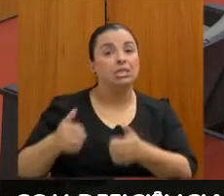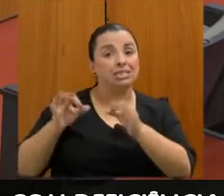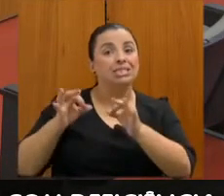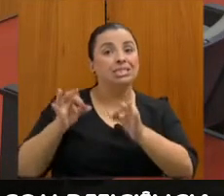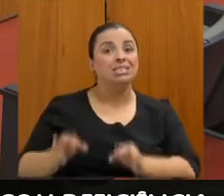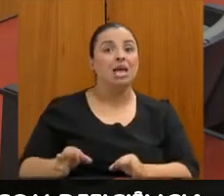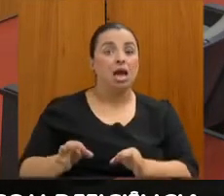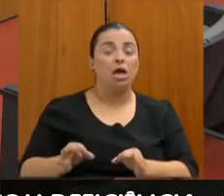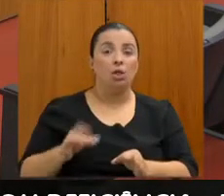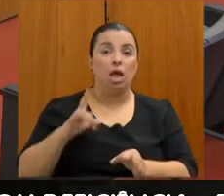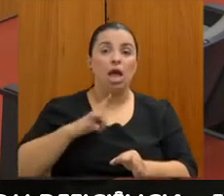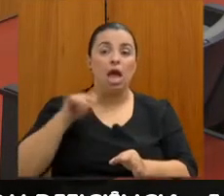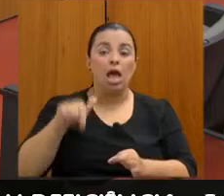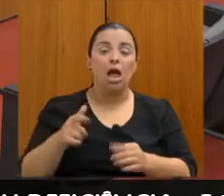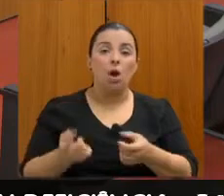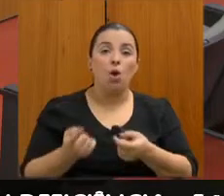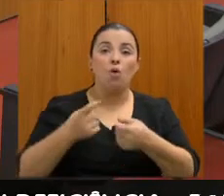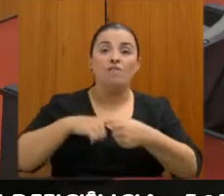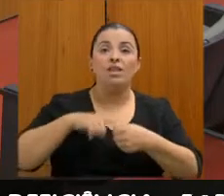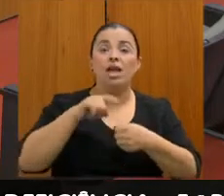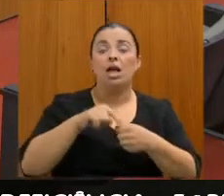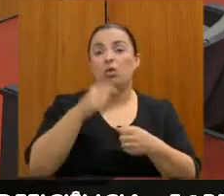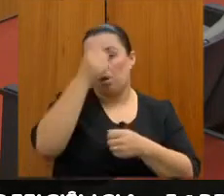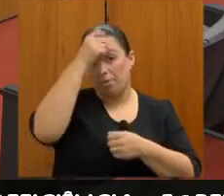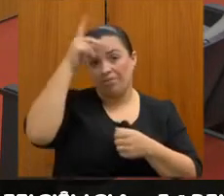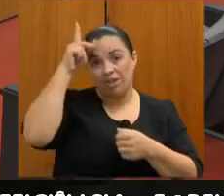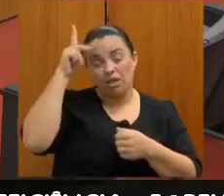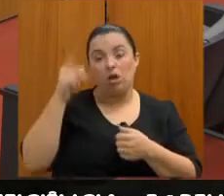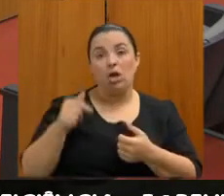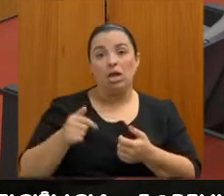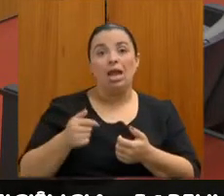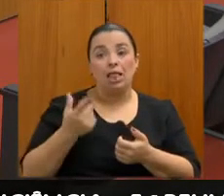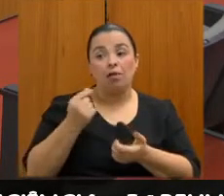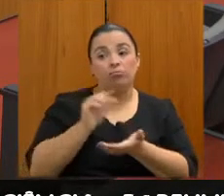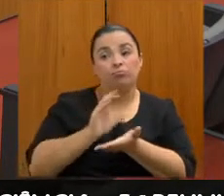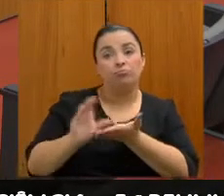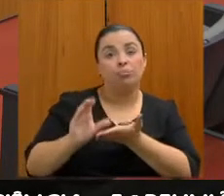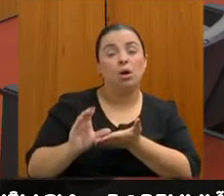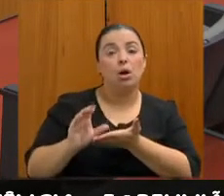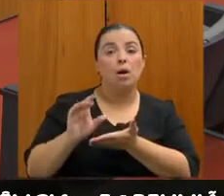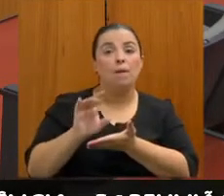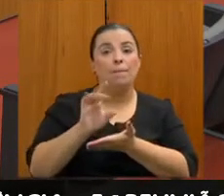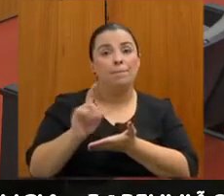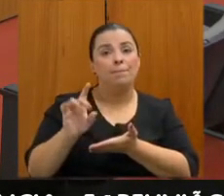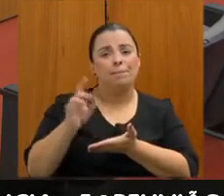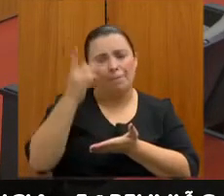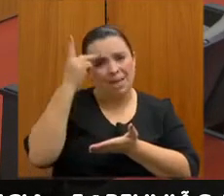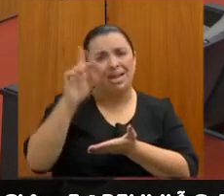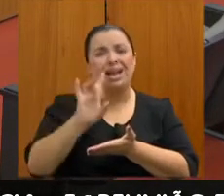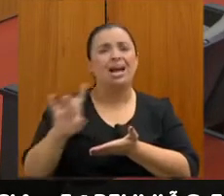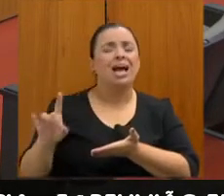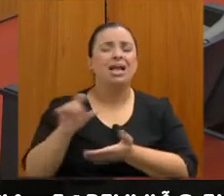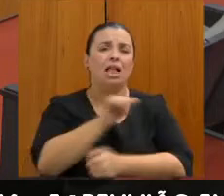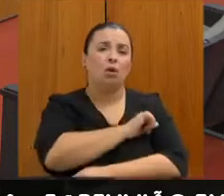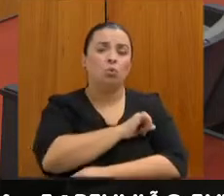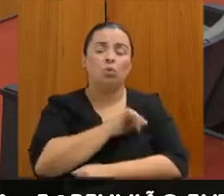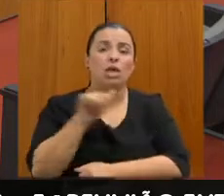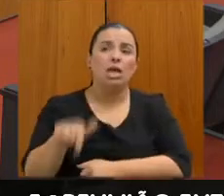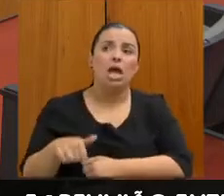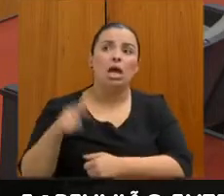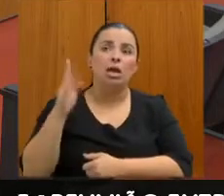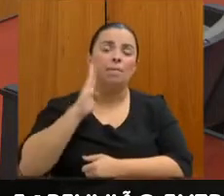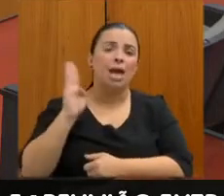e são conveniadas com a prefeitura, elas recebem a per capita e nunca tivemos um problema na história de Belo Horizonte, nunca